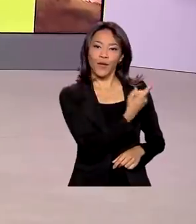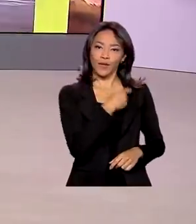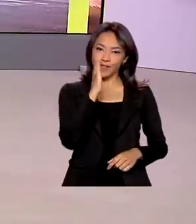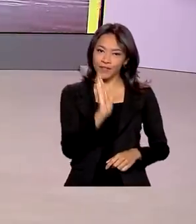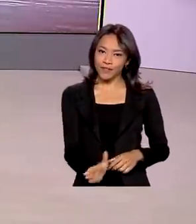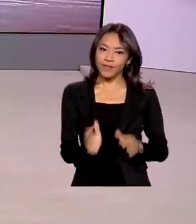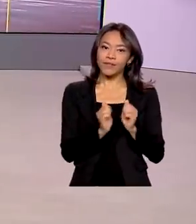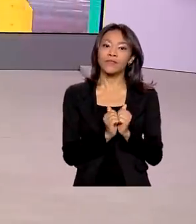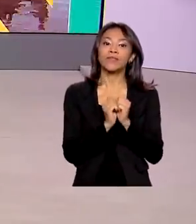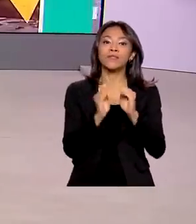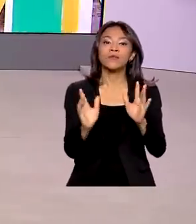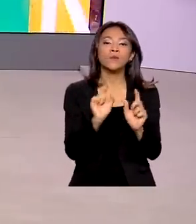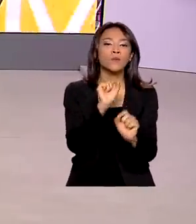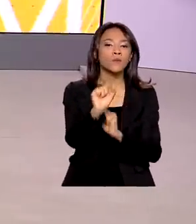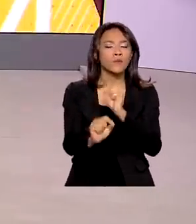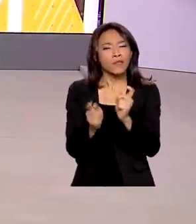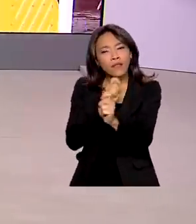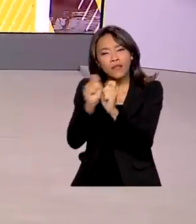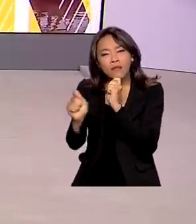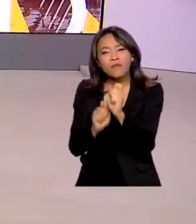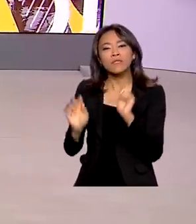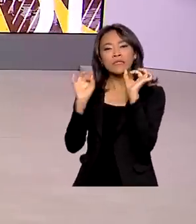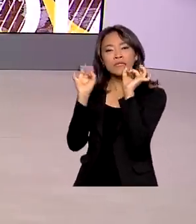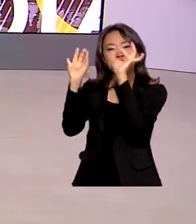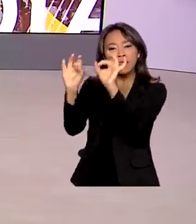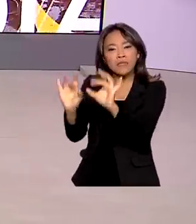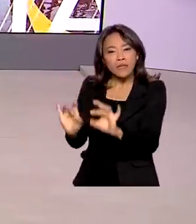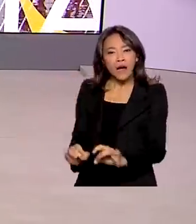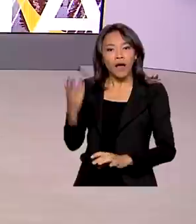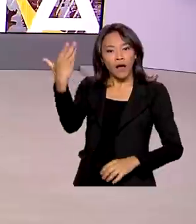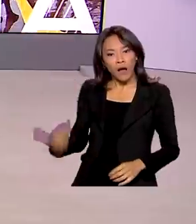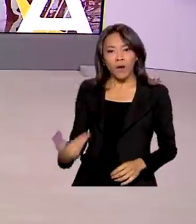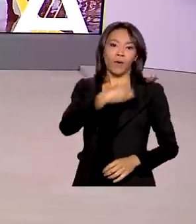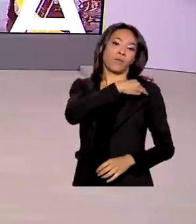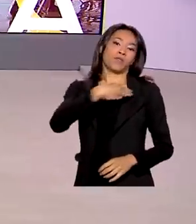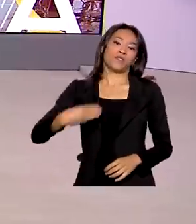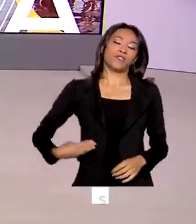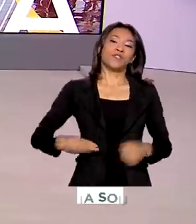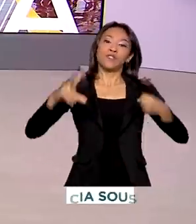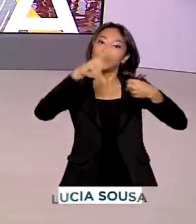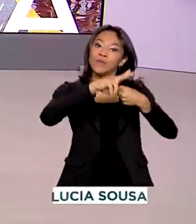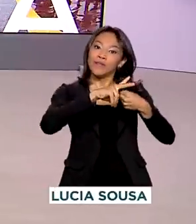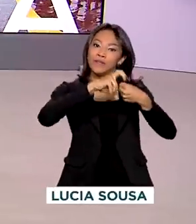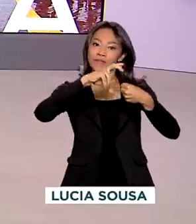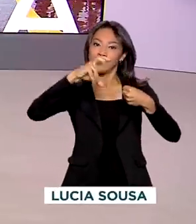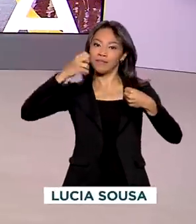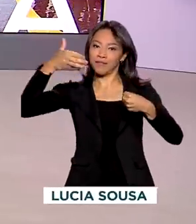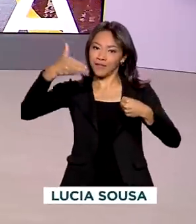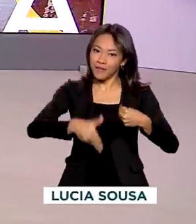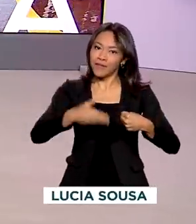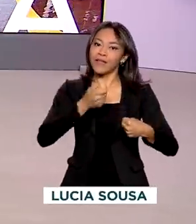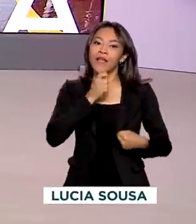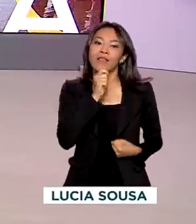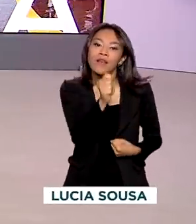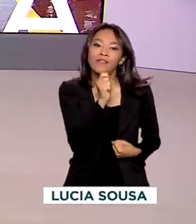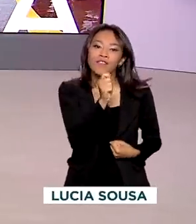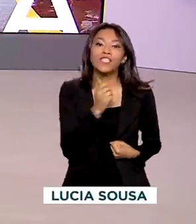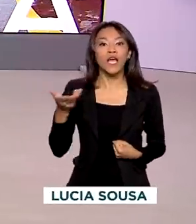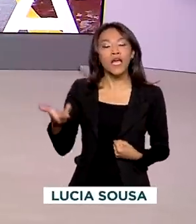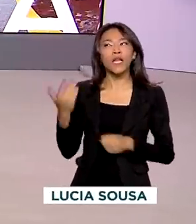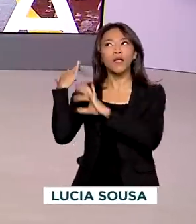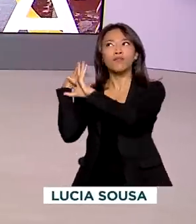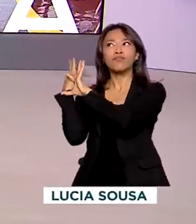essa edição com uma entrevista especial do ministro da Cidadania ao programa de rádio A Voz do Brasil. João Roma fez uma